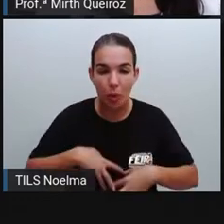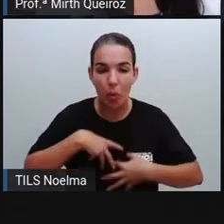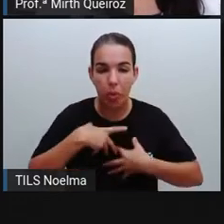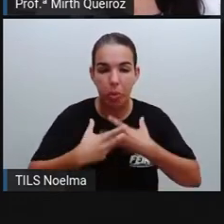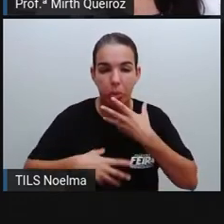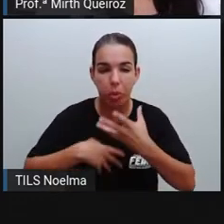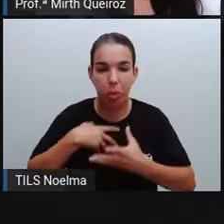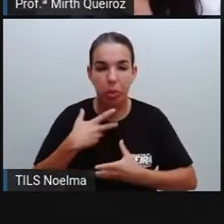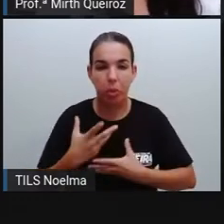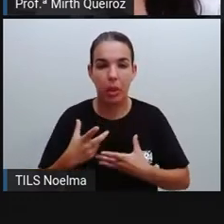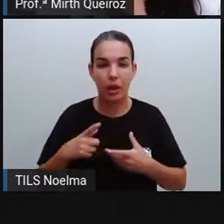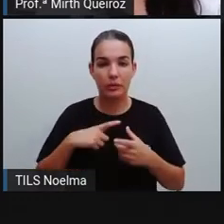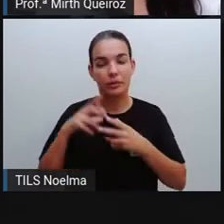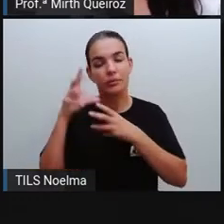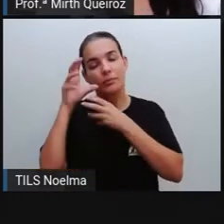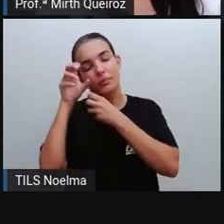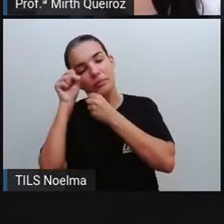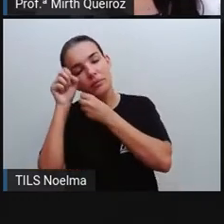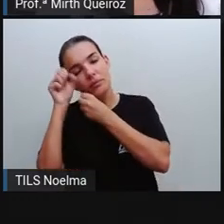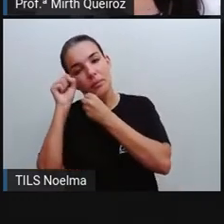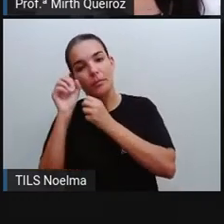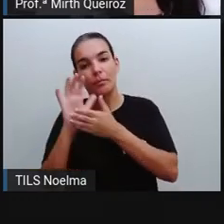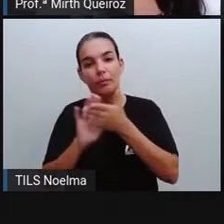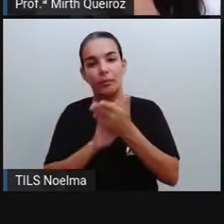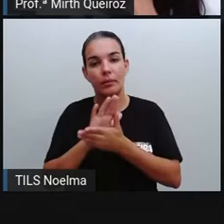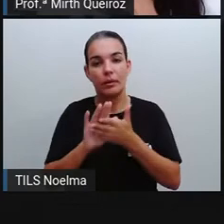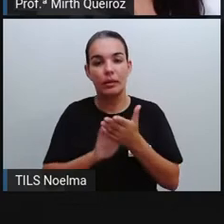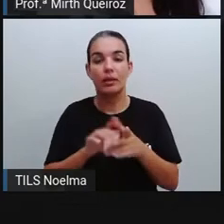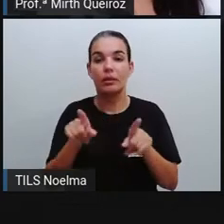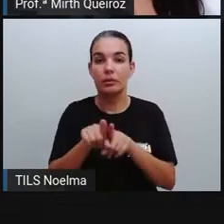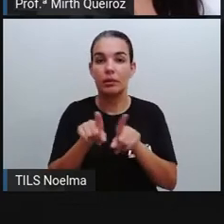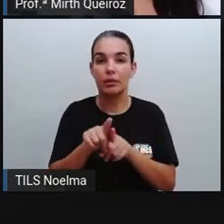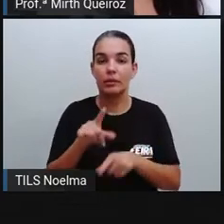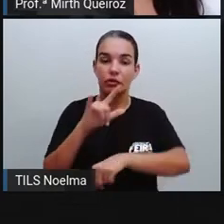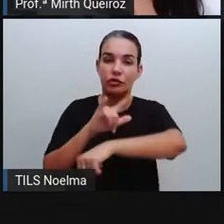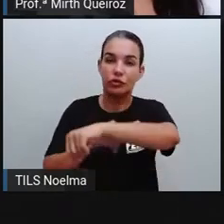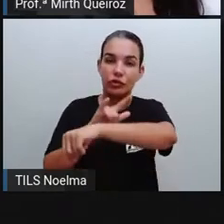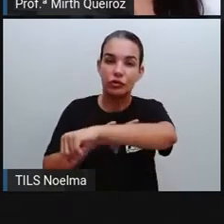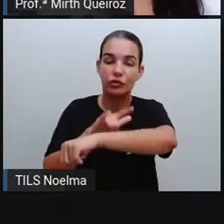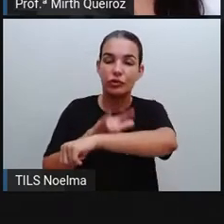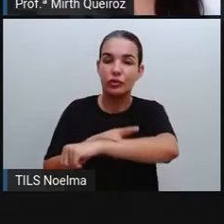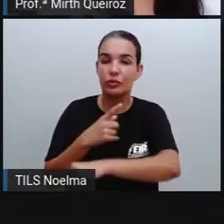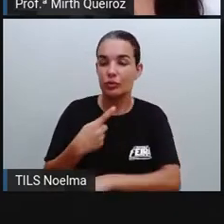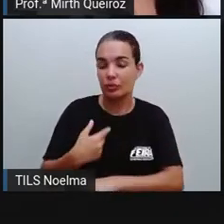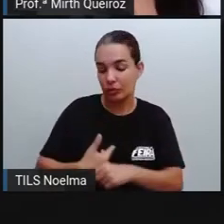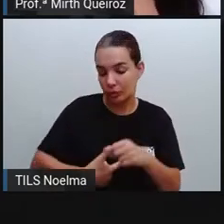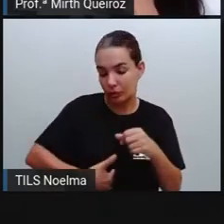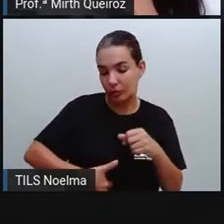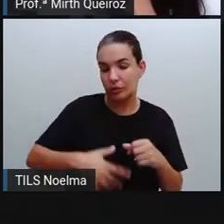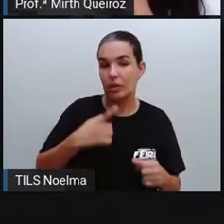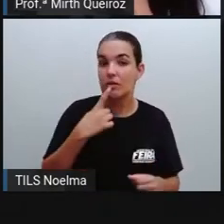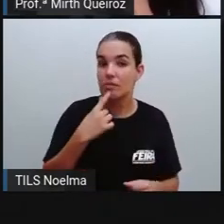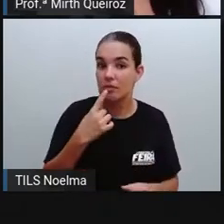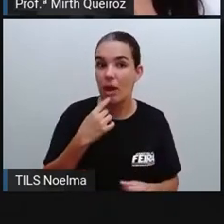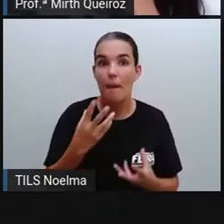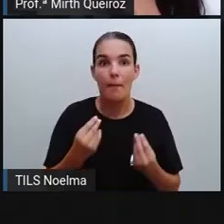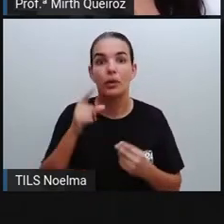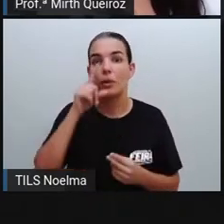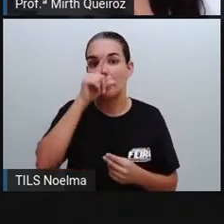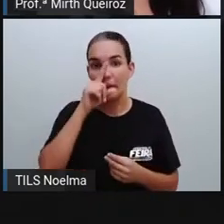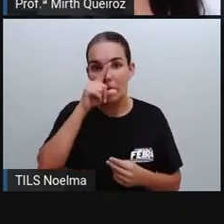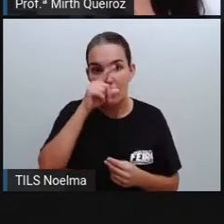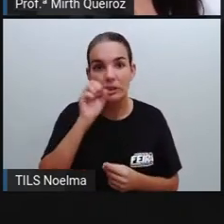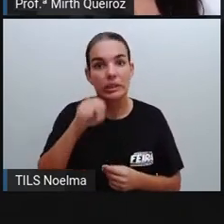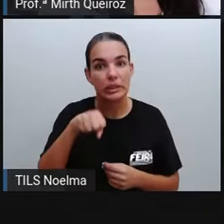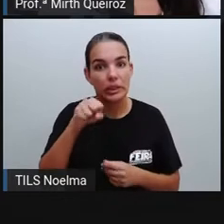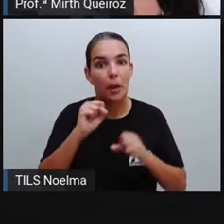agitação e sonolência e urina com sangue, né? É a dengue hemorrágica que é muito perigosa e